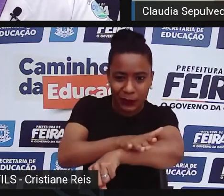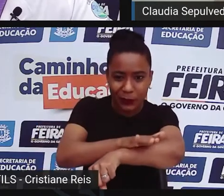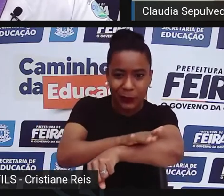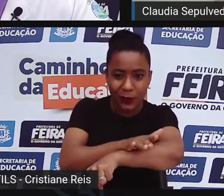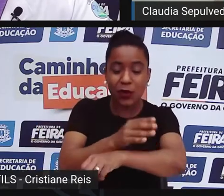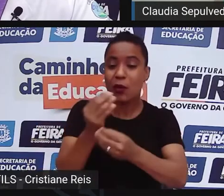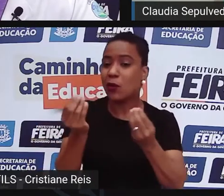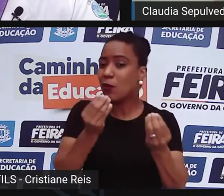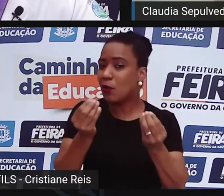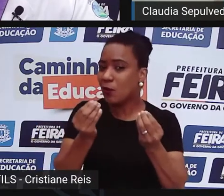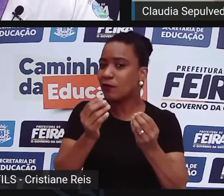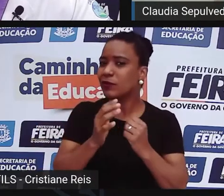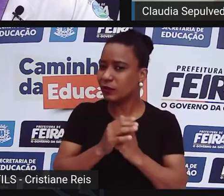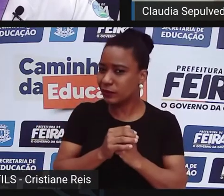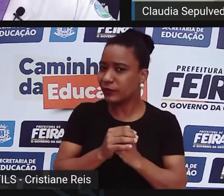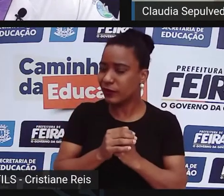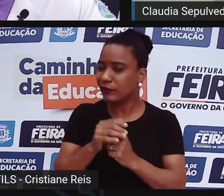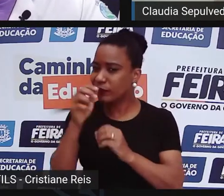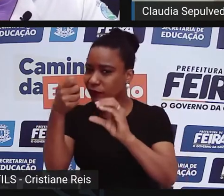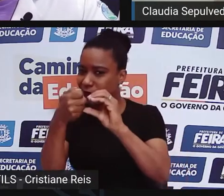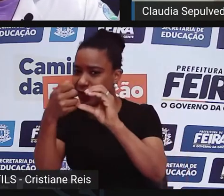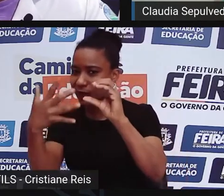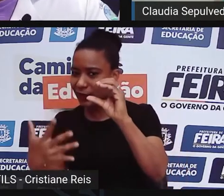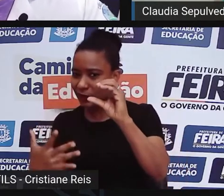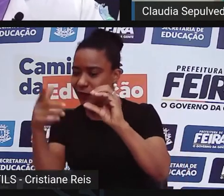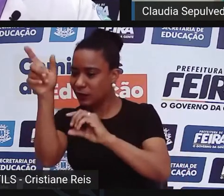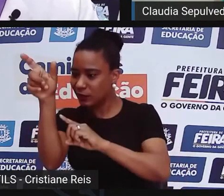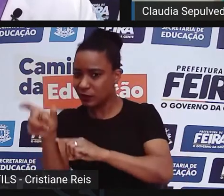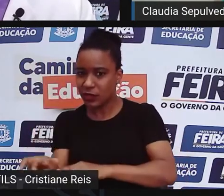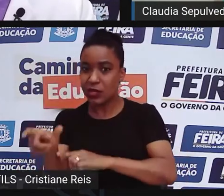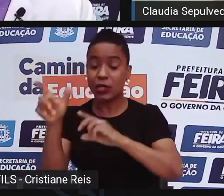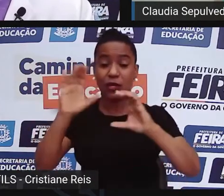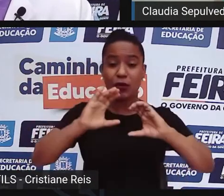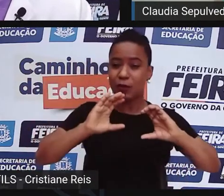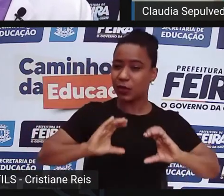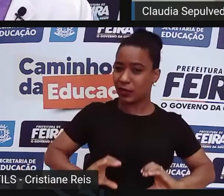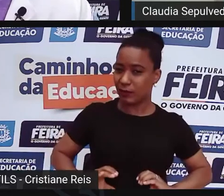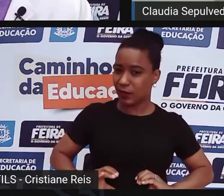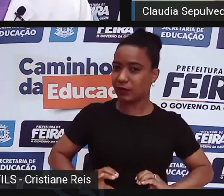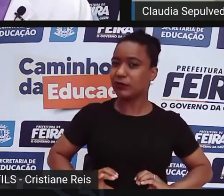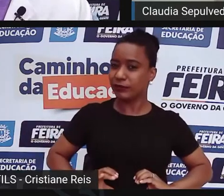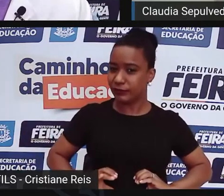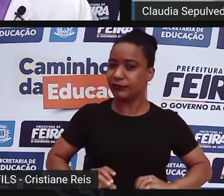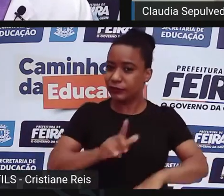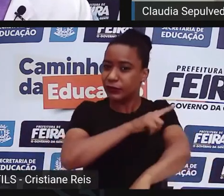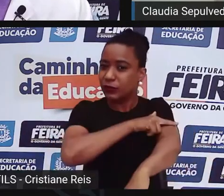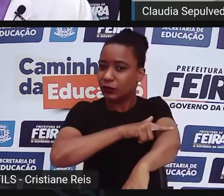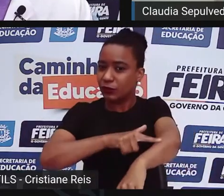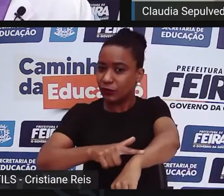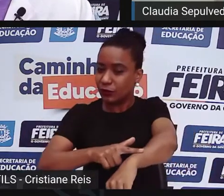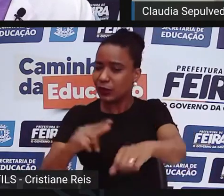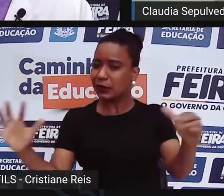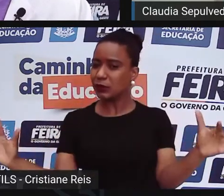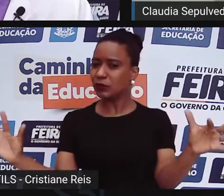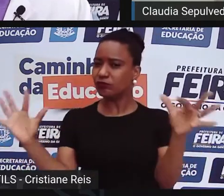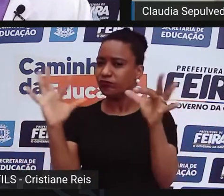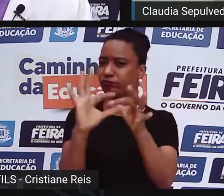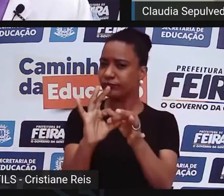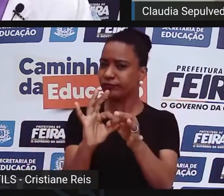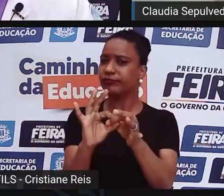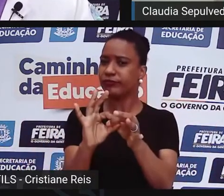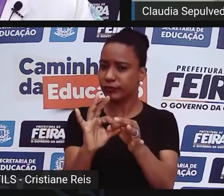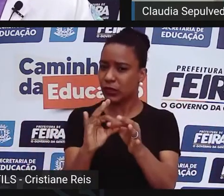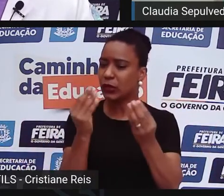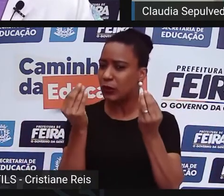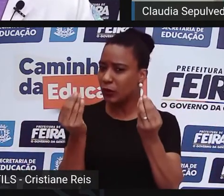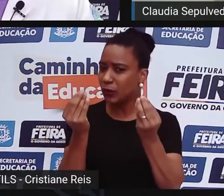correlação entre características físicas e comportamentos morais, e uma hierarquização desses grupos. Veja que